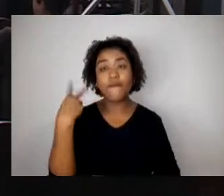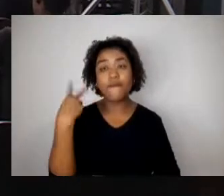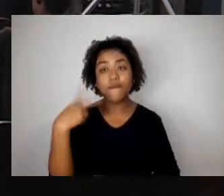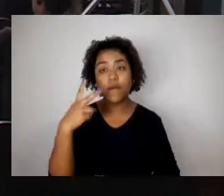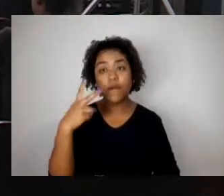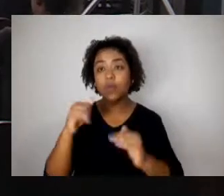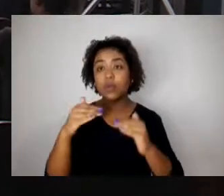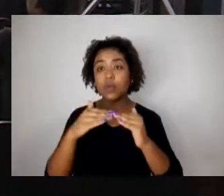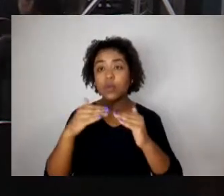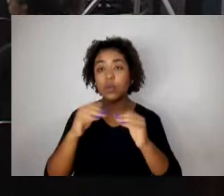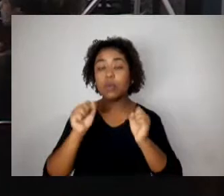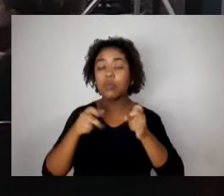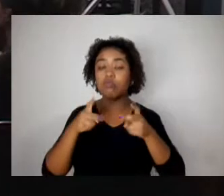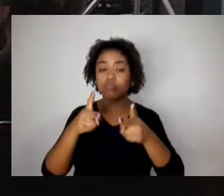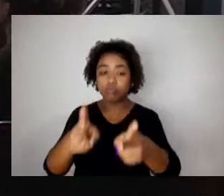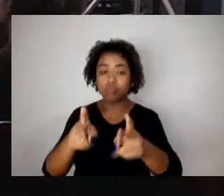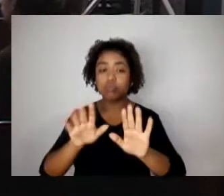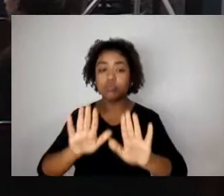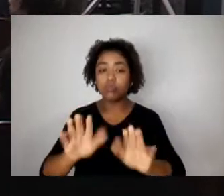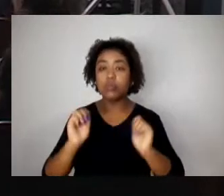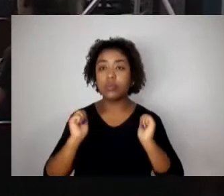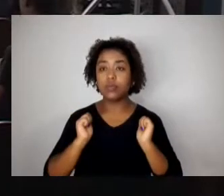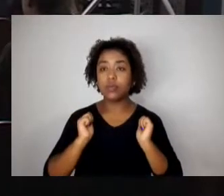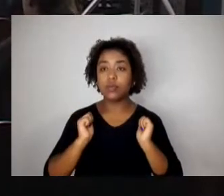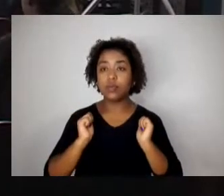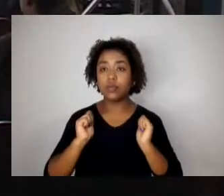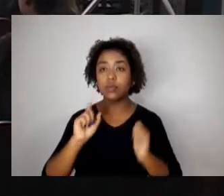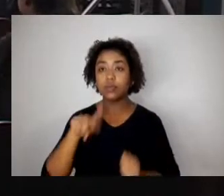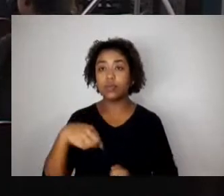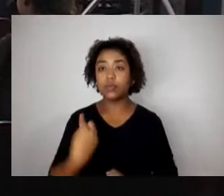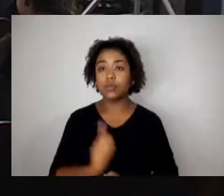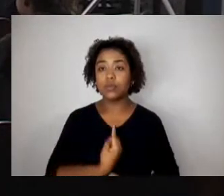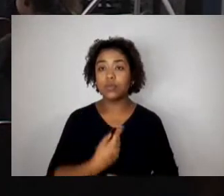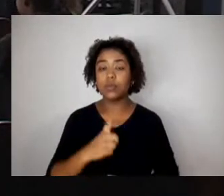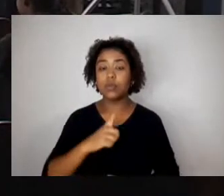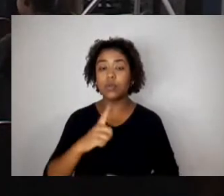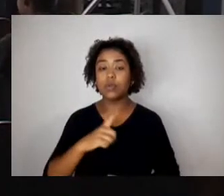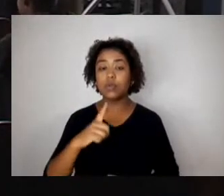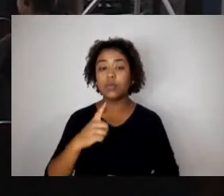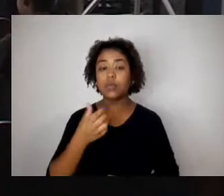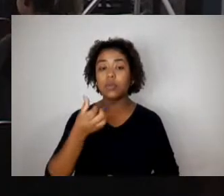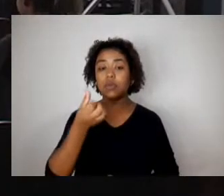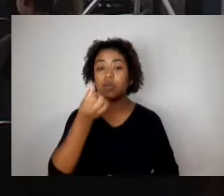estão. Então, nós temos seis votos contrários, mantenham o mesmo para cá.